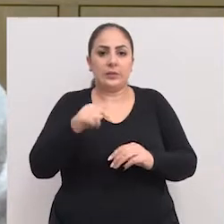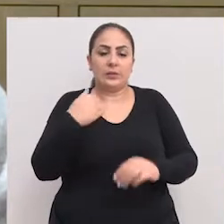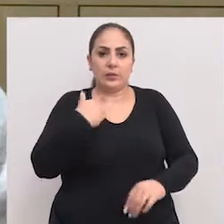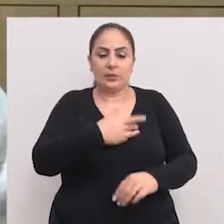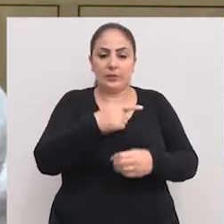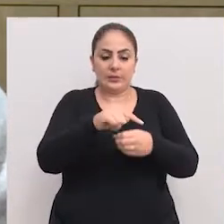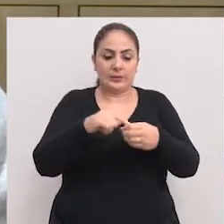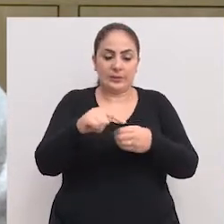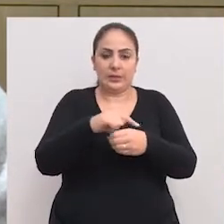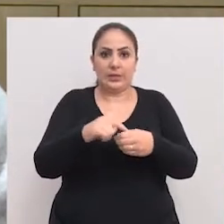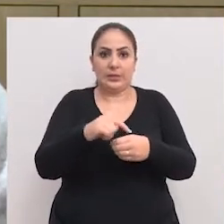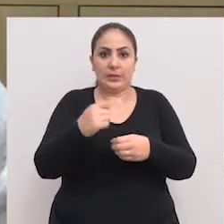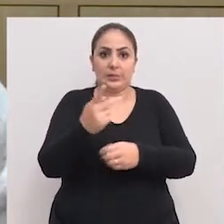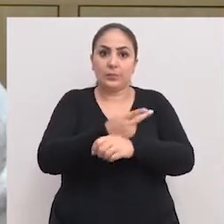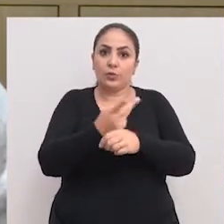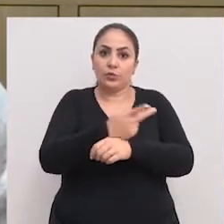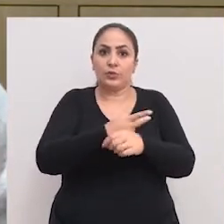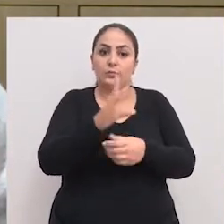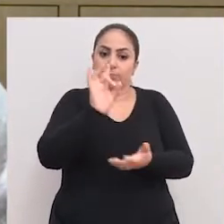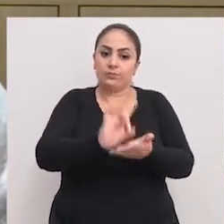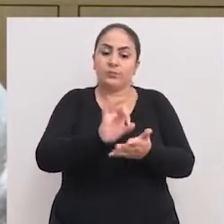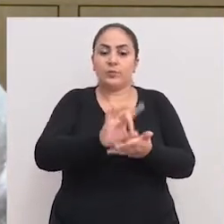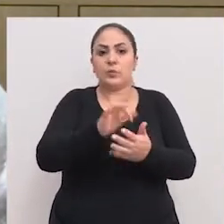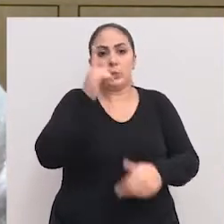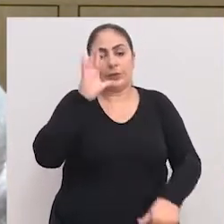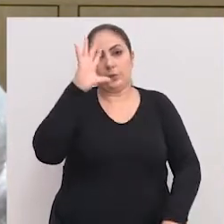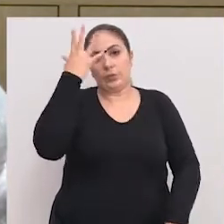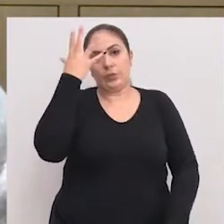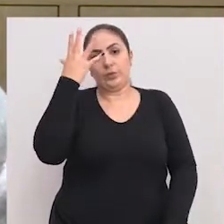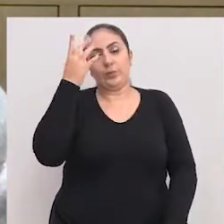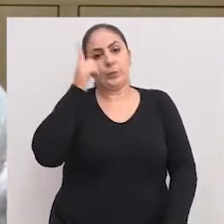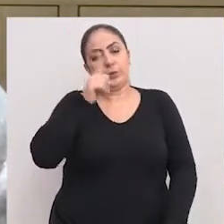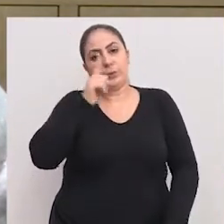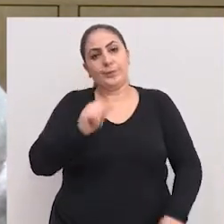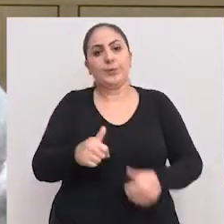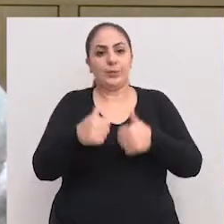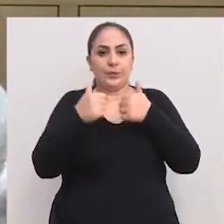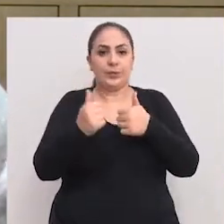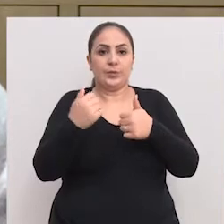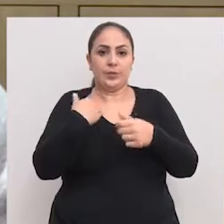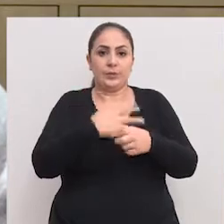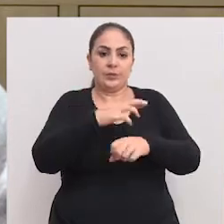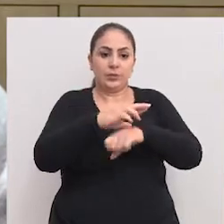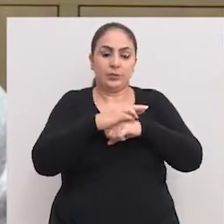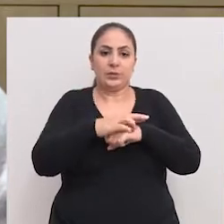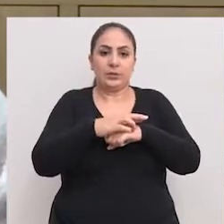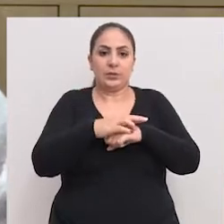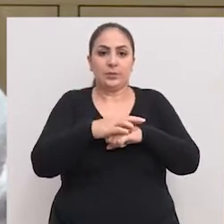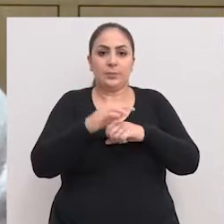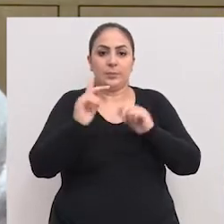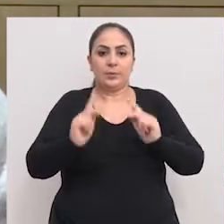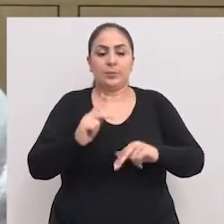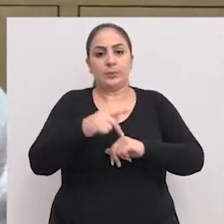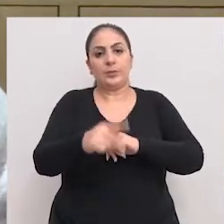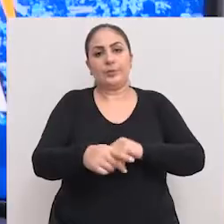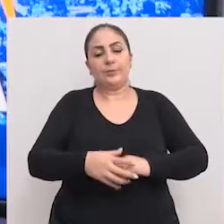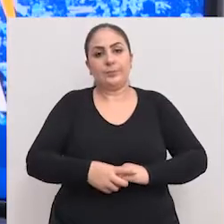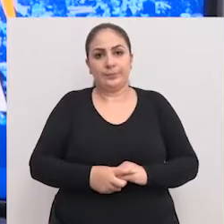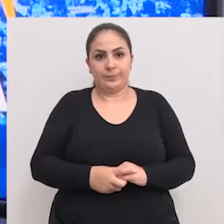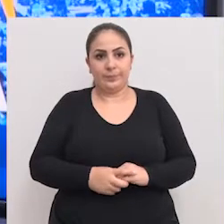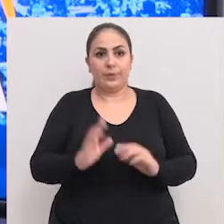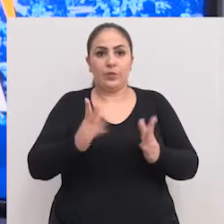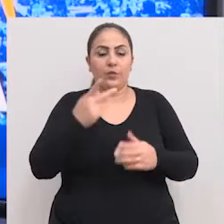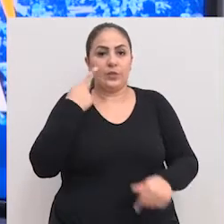parlamentares aqui da nossa cidade na busca efetiva de soluções para a melhoria da segurança dos passifunenses.